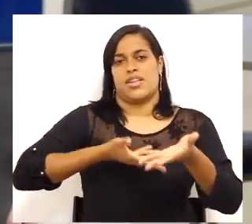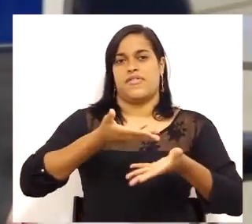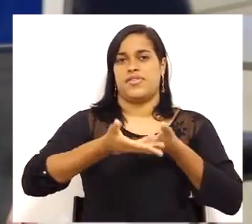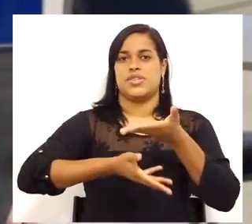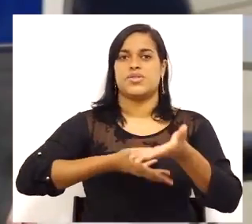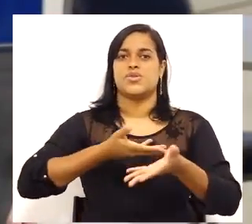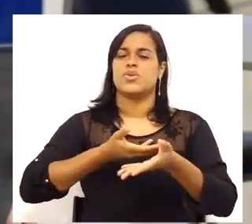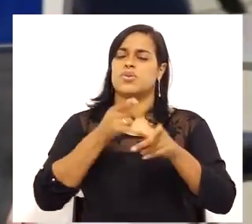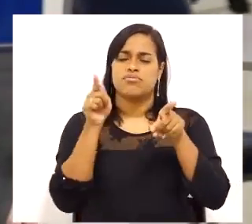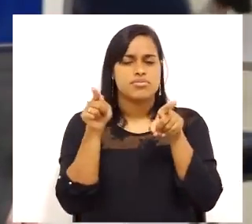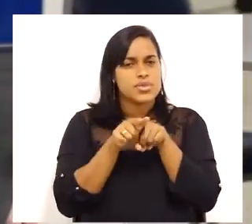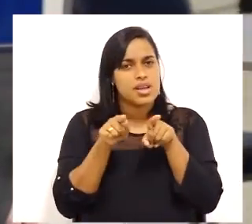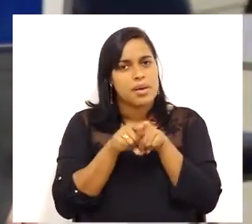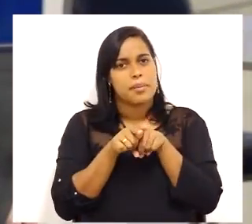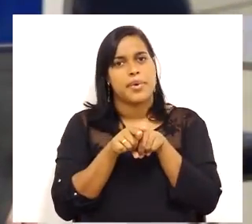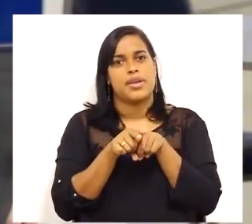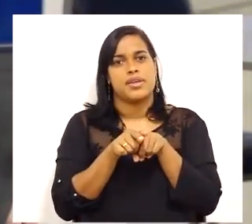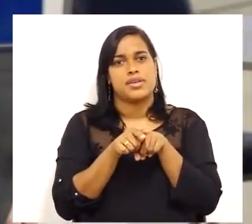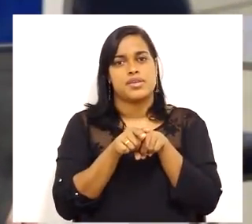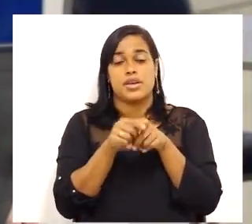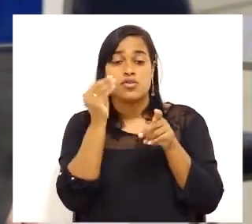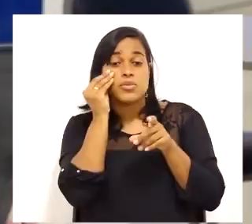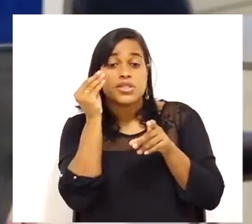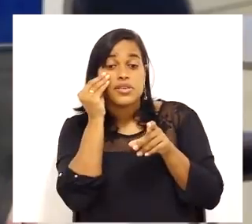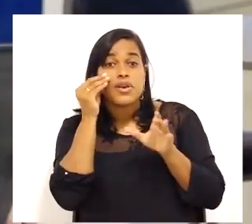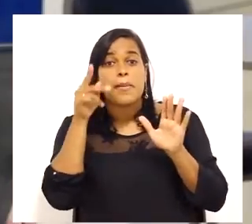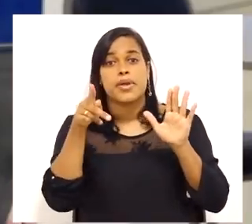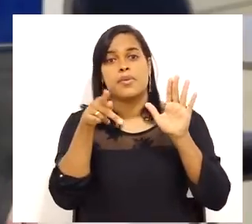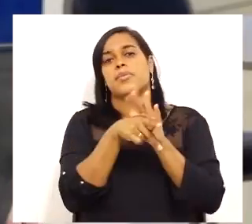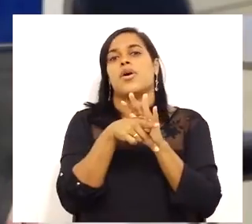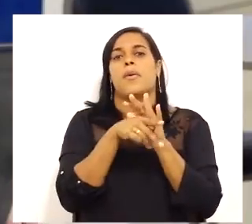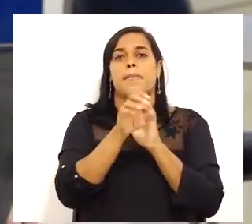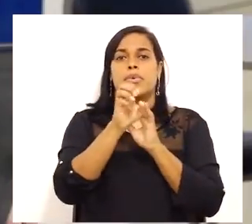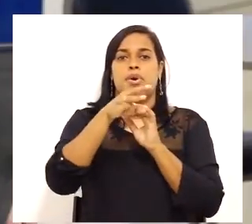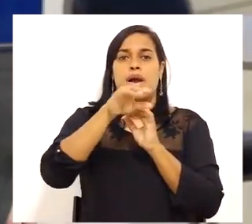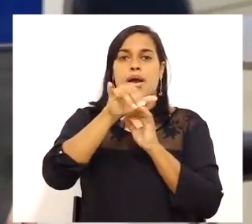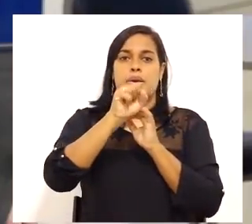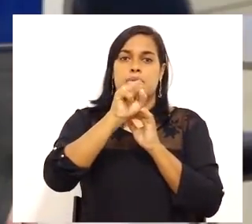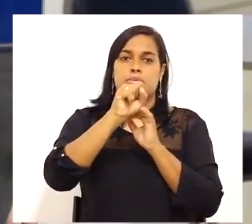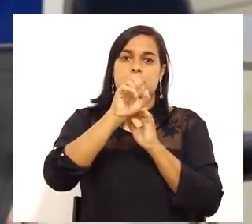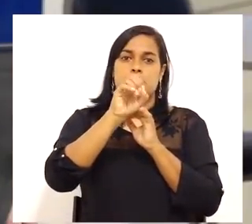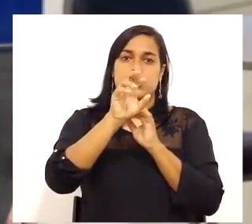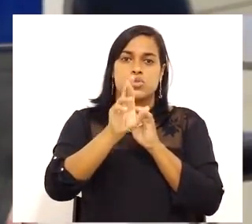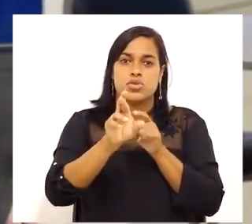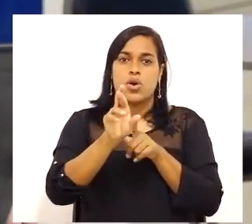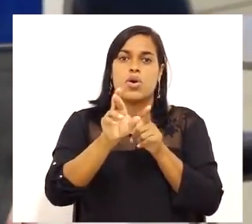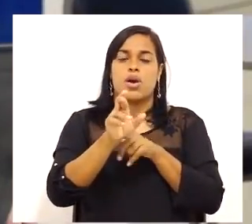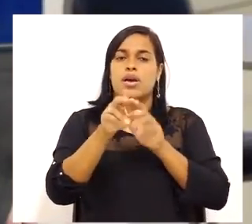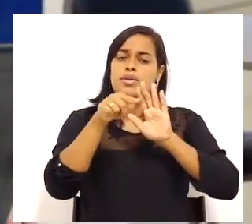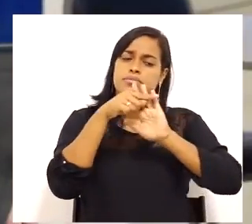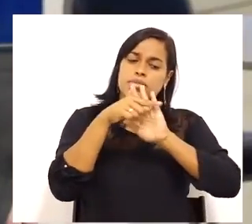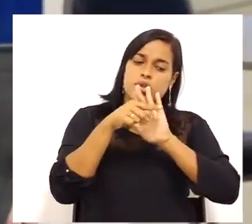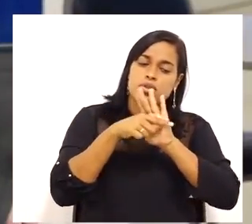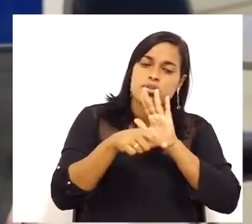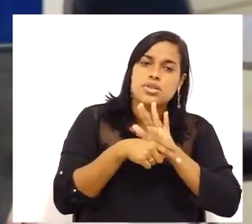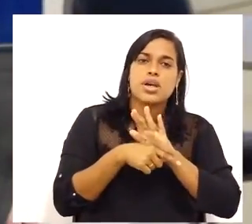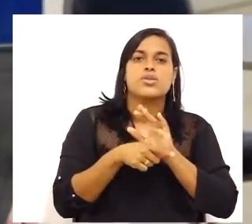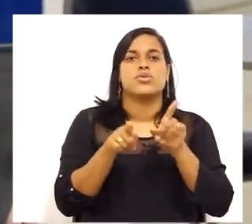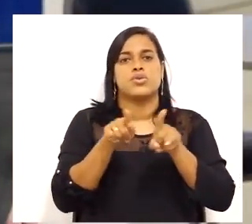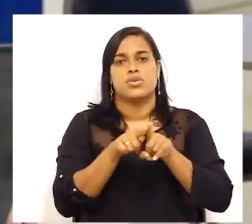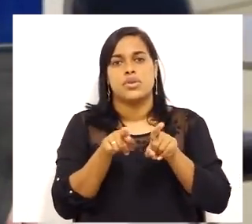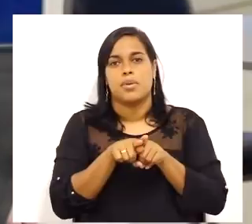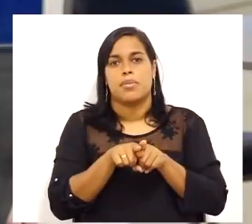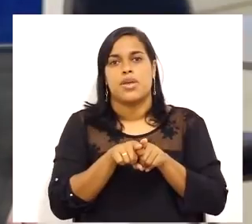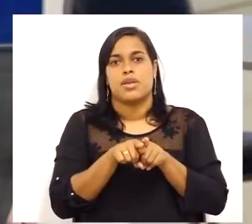especificamente, com relação ao emissor. Se o emissor ficar atento a todo o processo de comunicação, ele